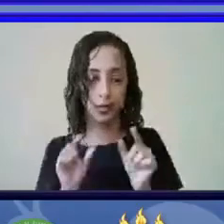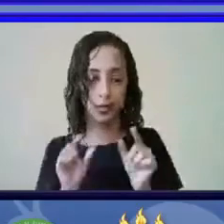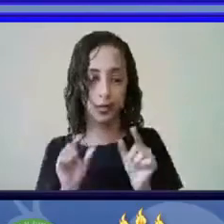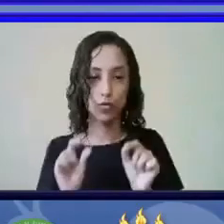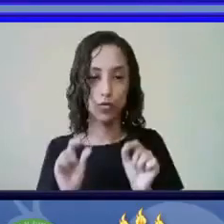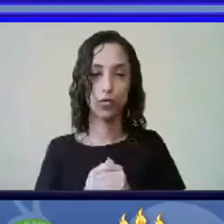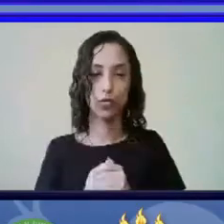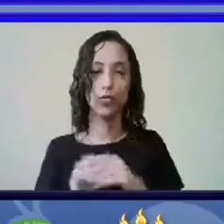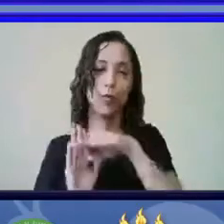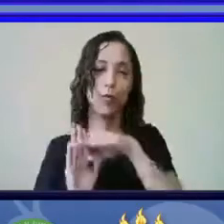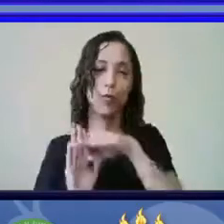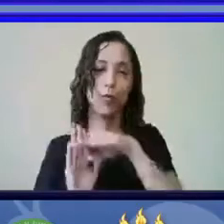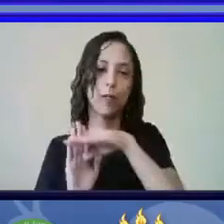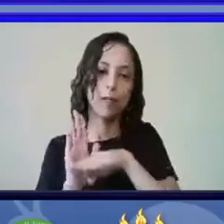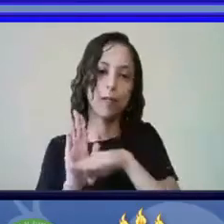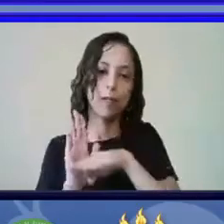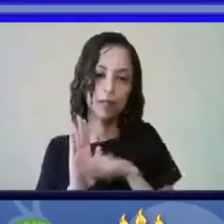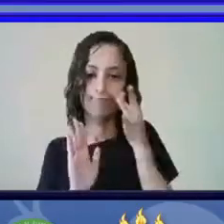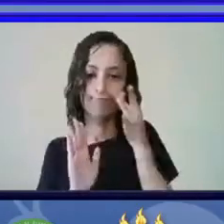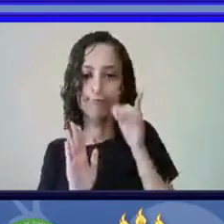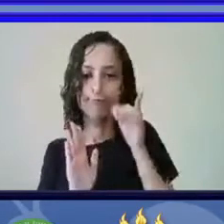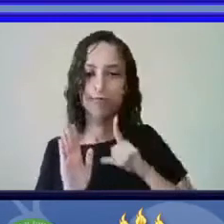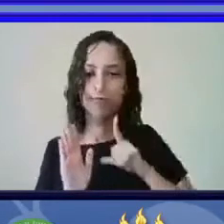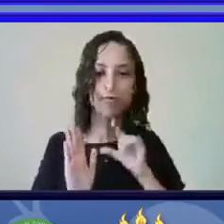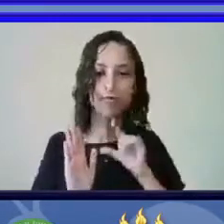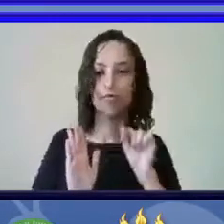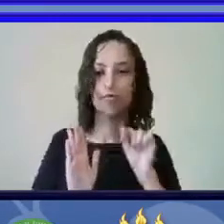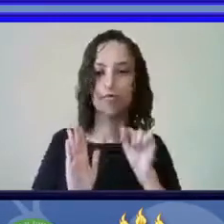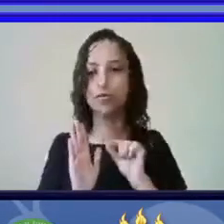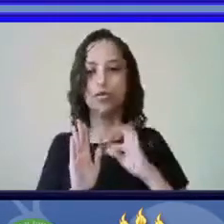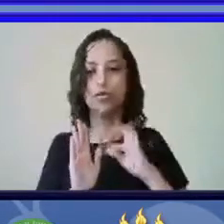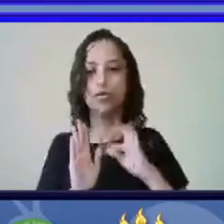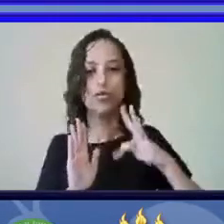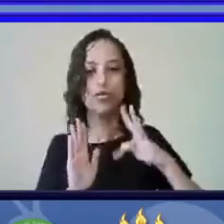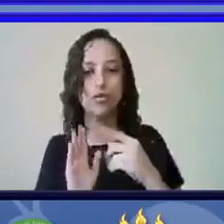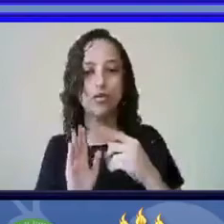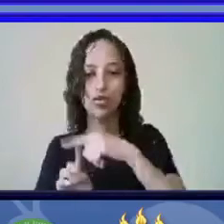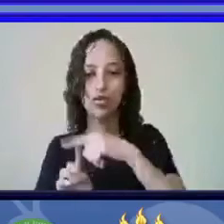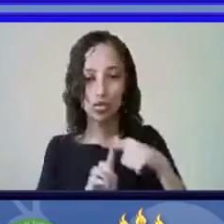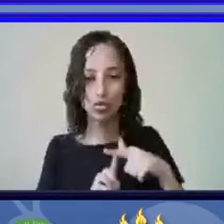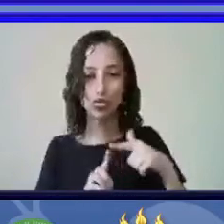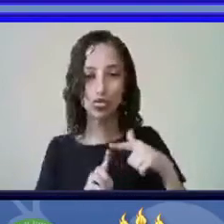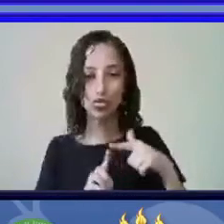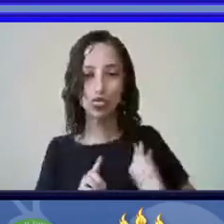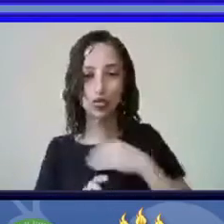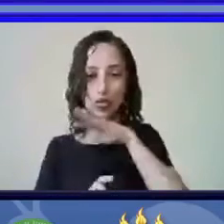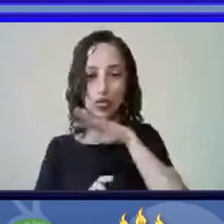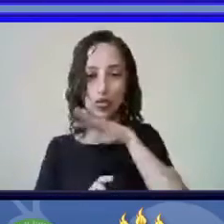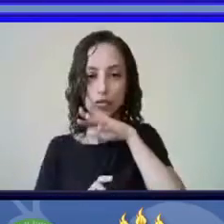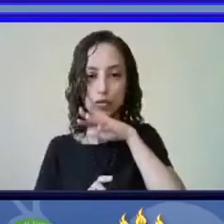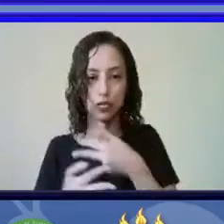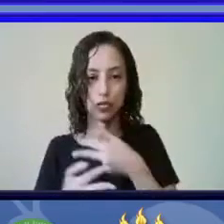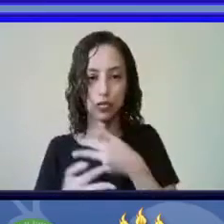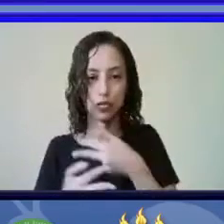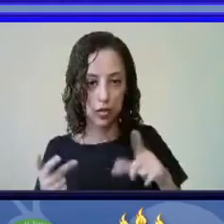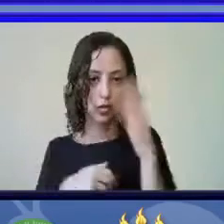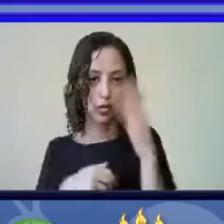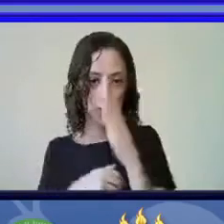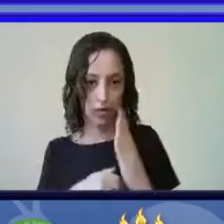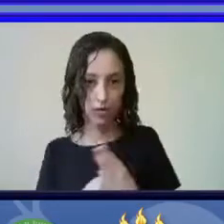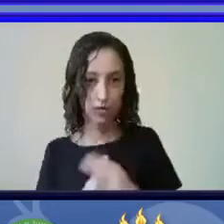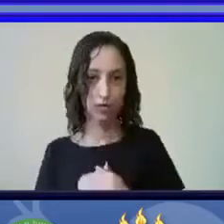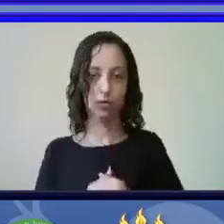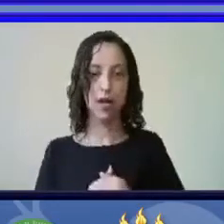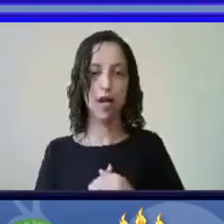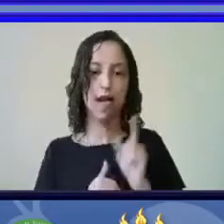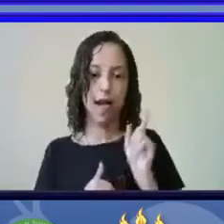catálogo, um checklist de todas as espécies da fauna brasileira. Ele é